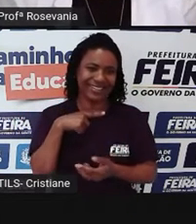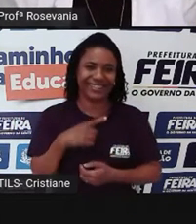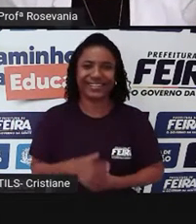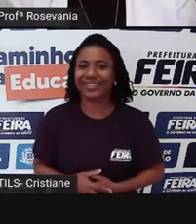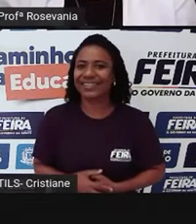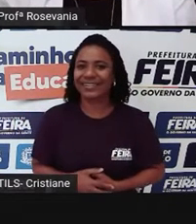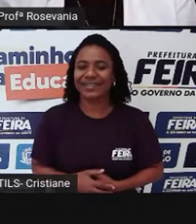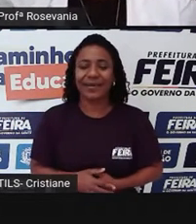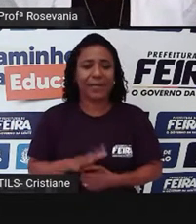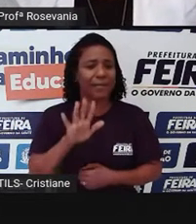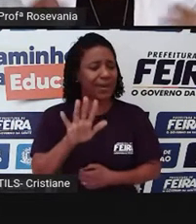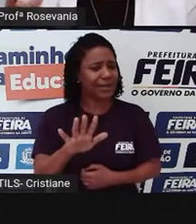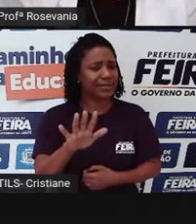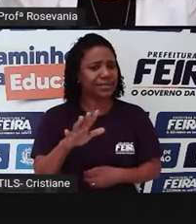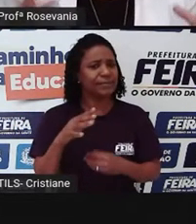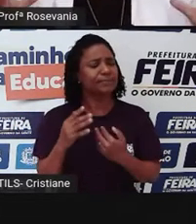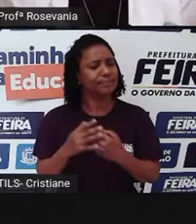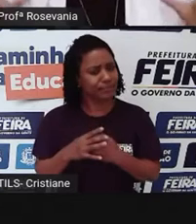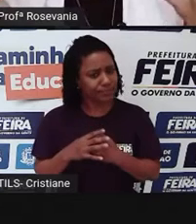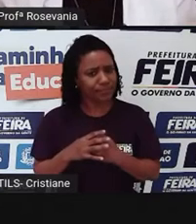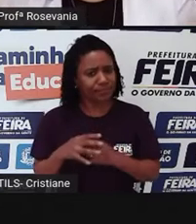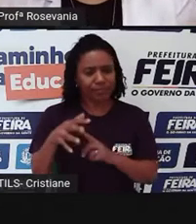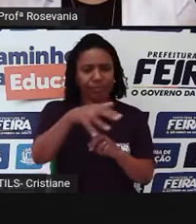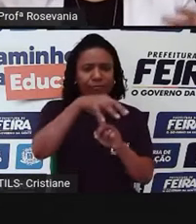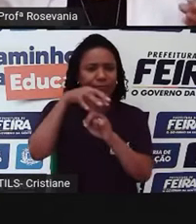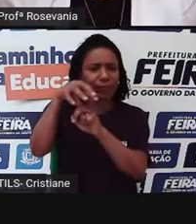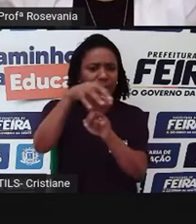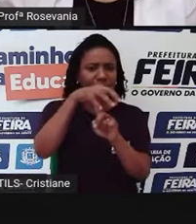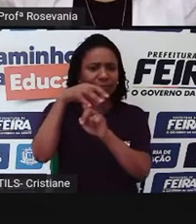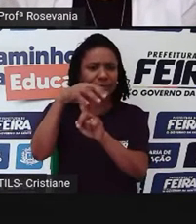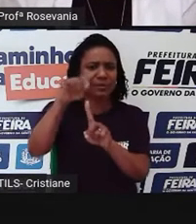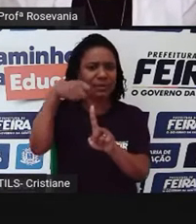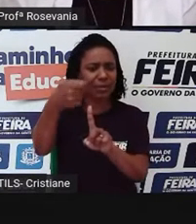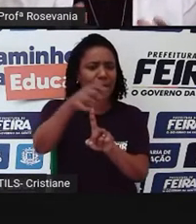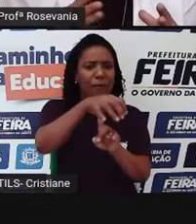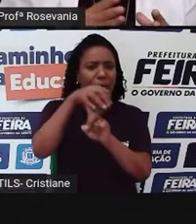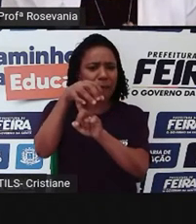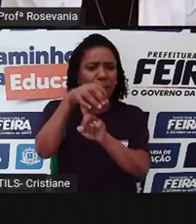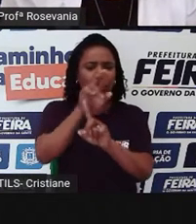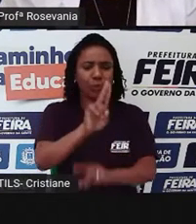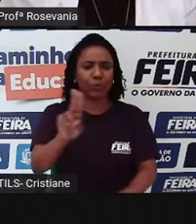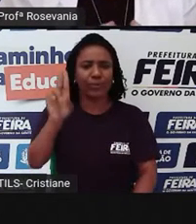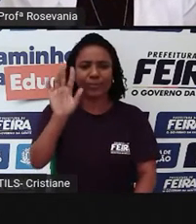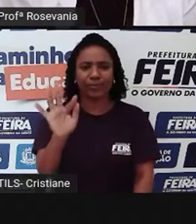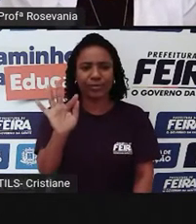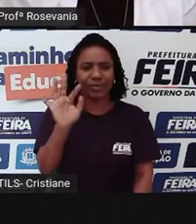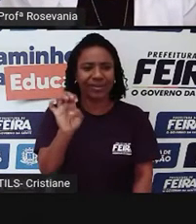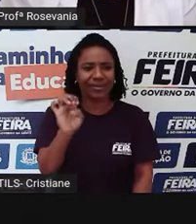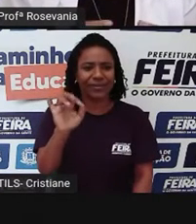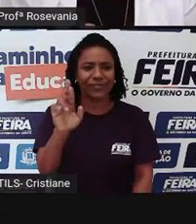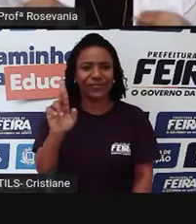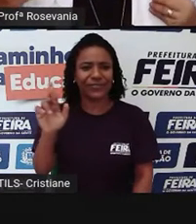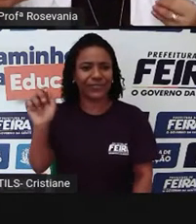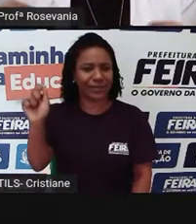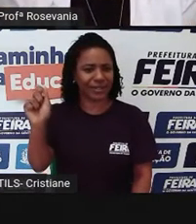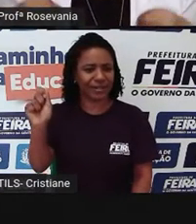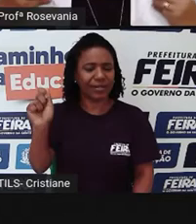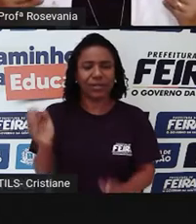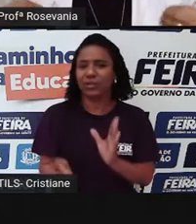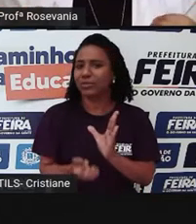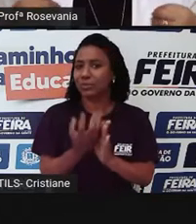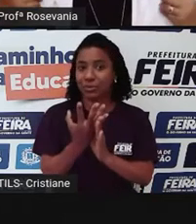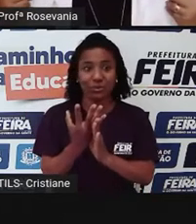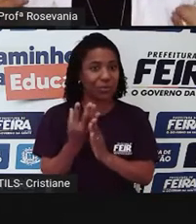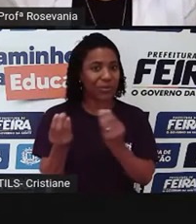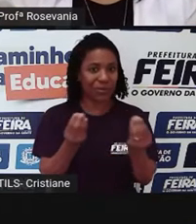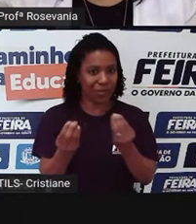disso, bora entender como é que surgiu esse termo feira. A palavra feira teve origem na palavra